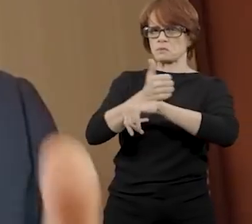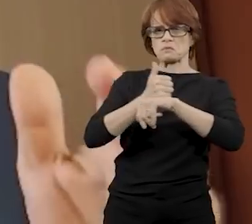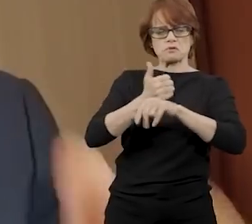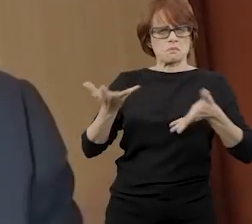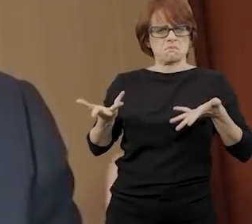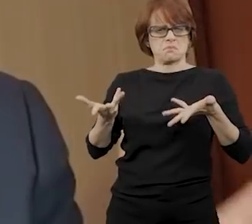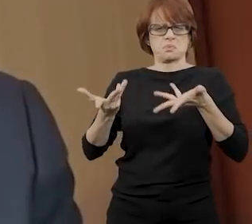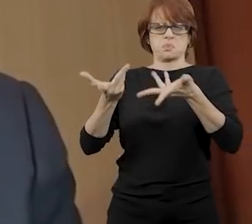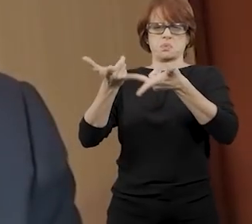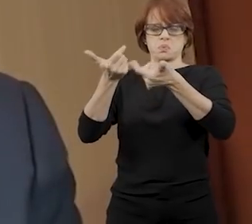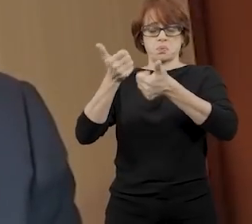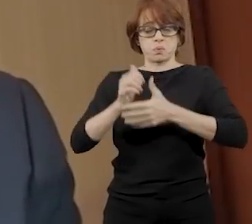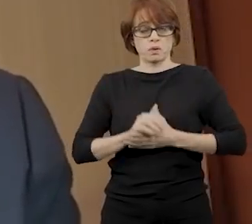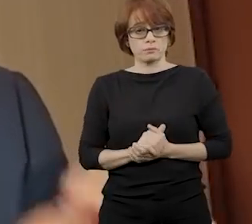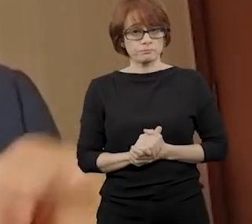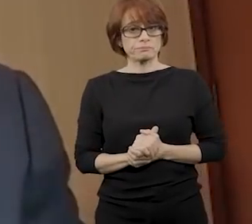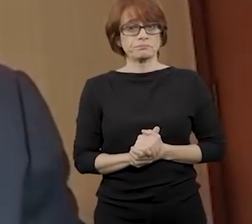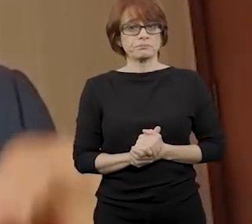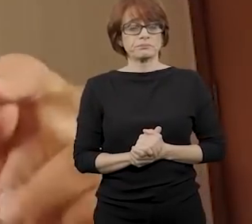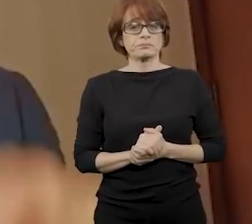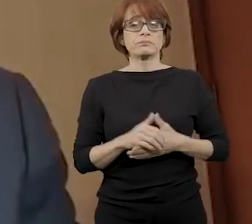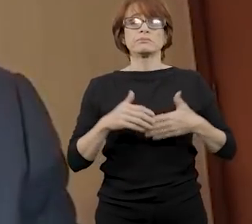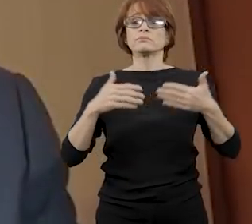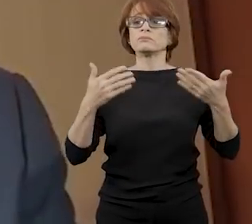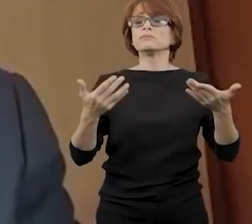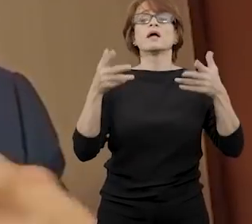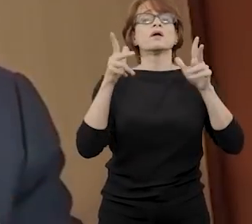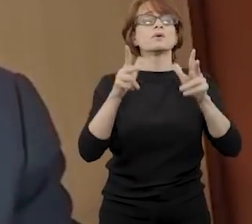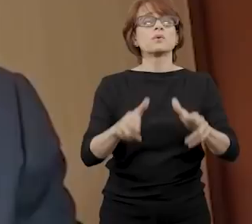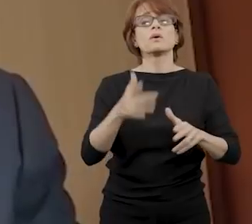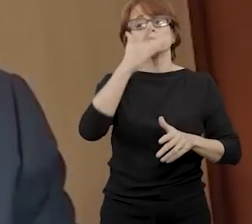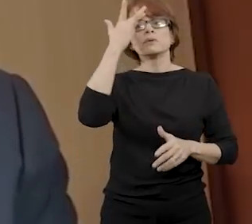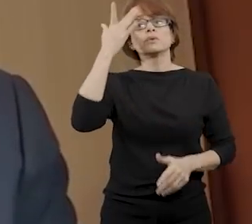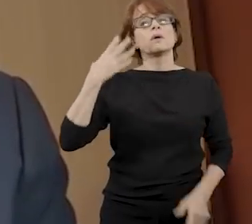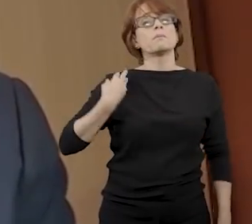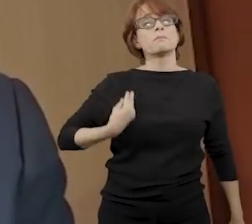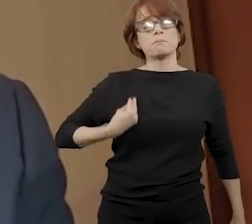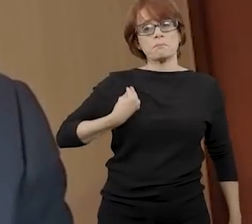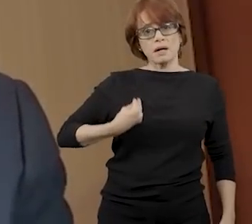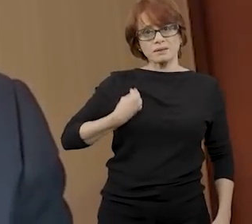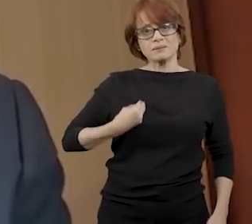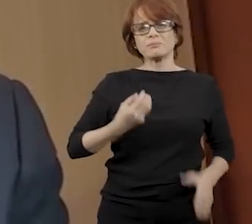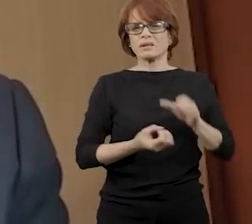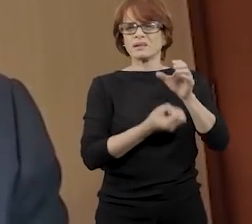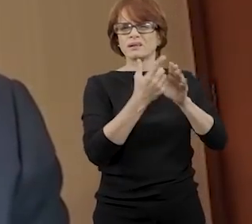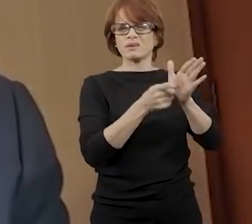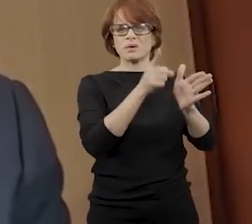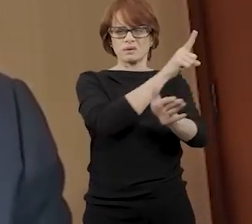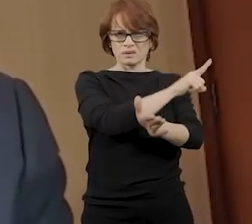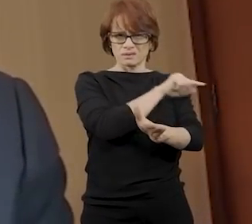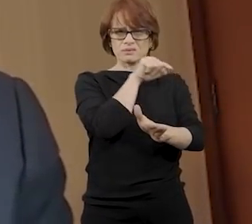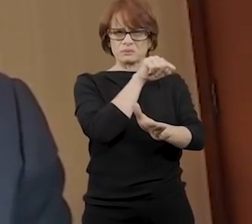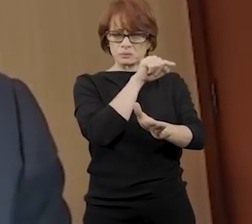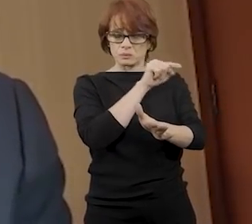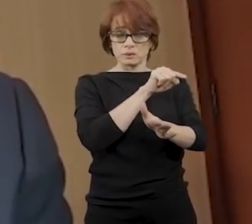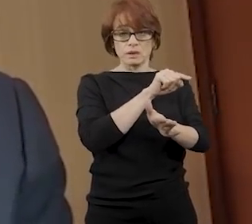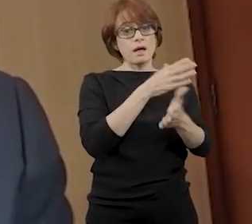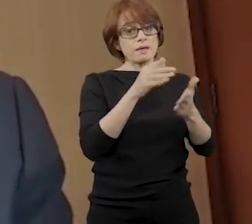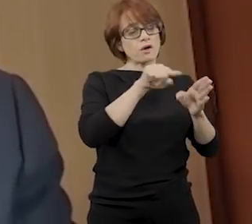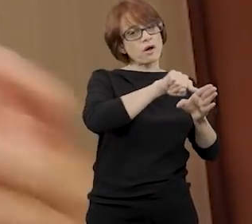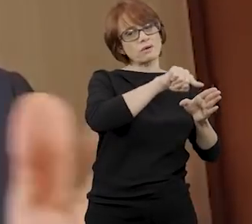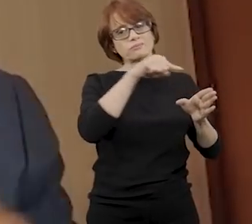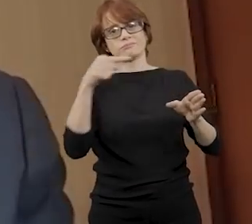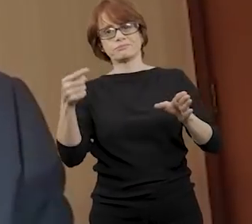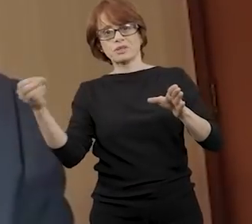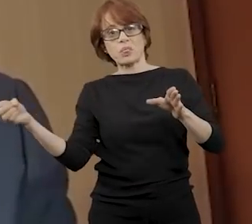altamente qualificados, como os participantes do startup que reconstruiu a plataforma original, resultando desta